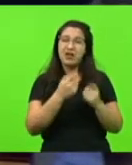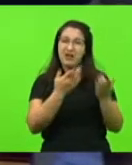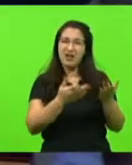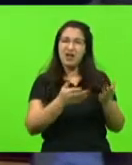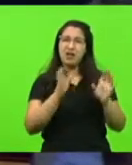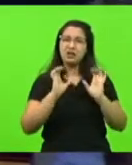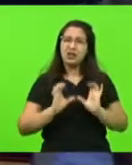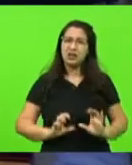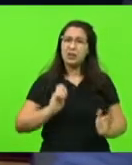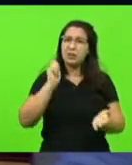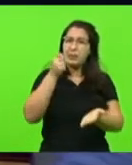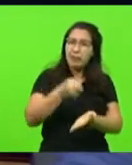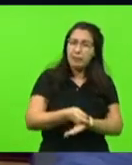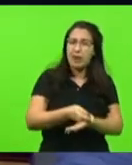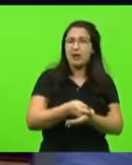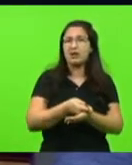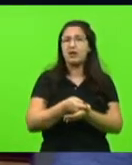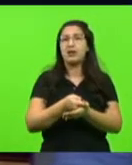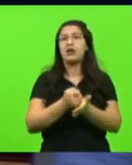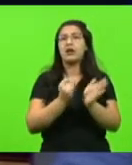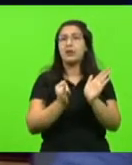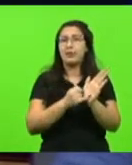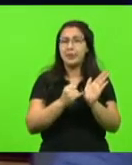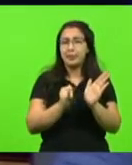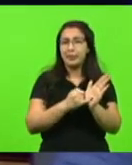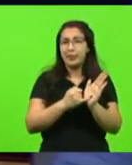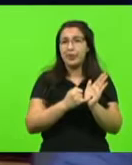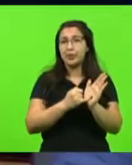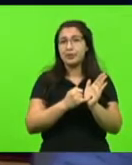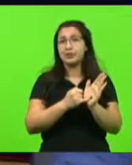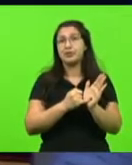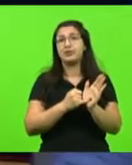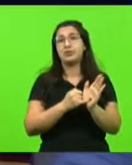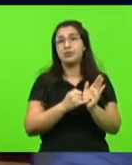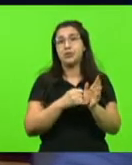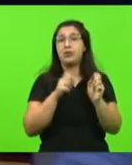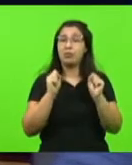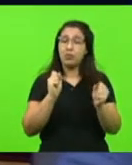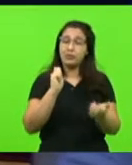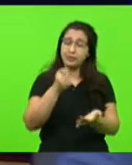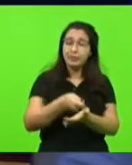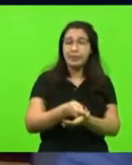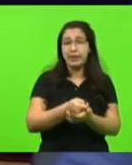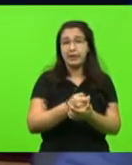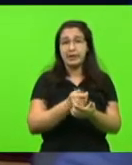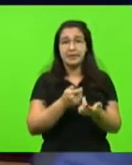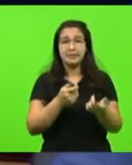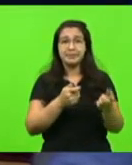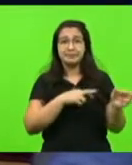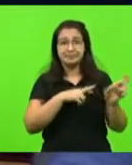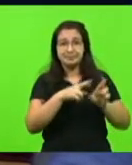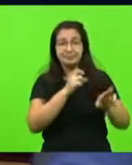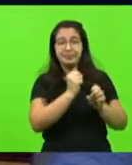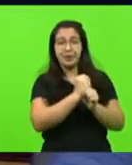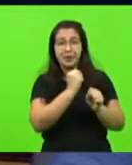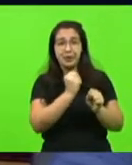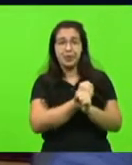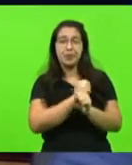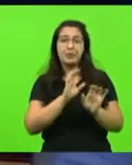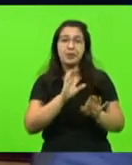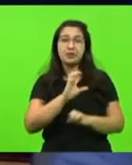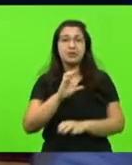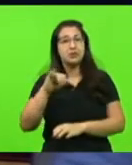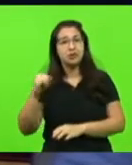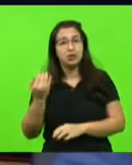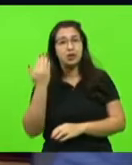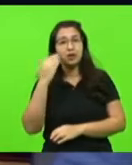automóvel, ser investido o recurso onde os automóveis trafegam. Por isso que também a Comissão de Constituição e Justiça entendeu pela rejeição ao veto,